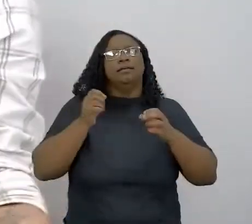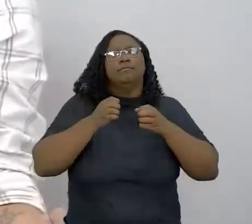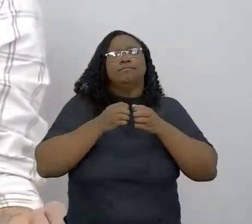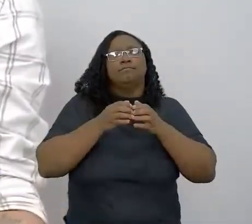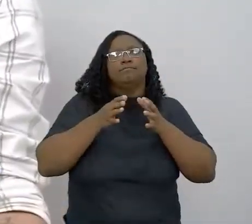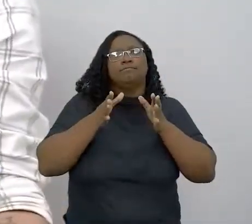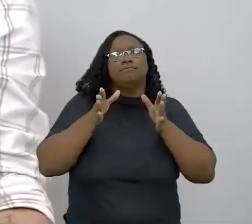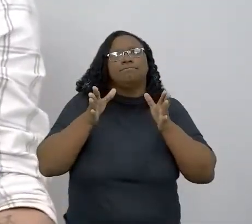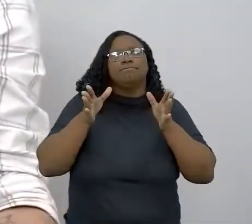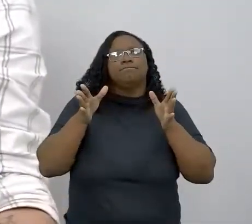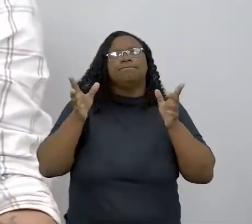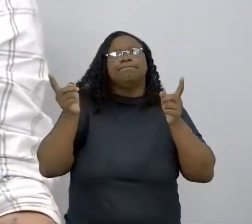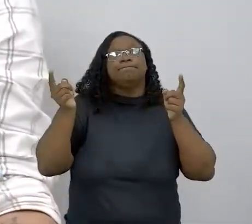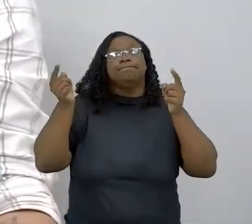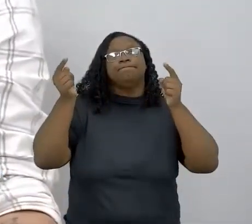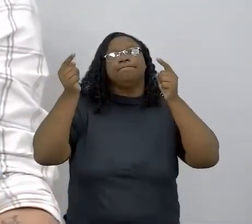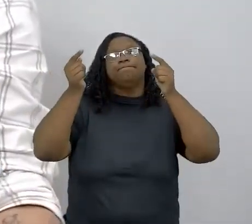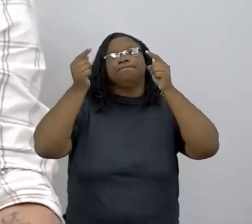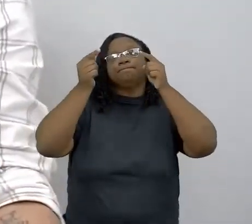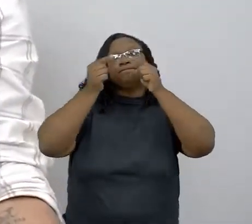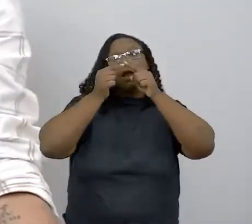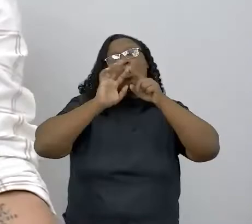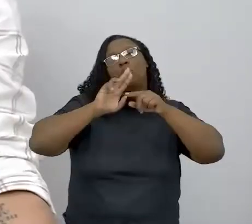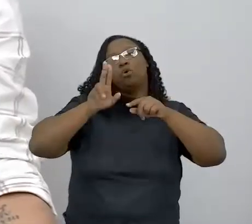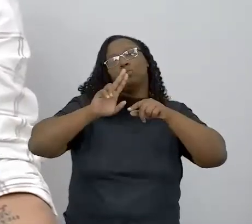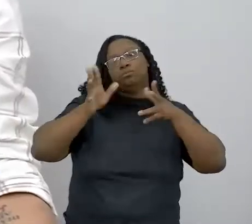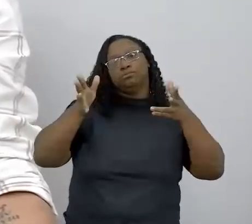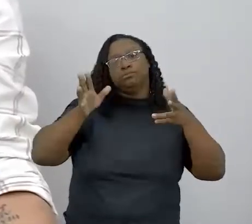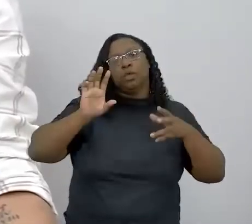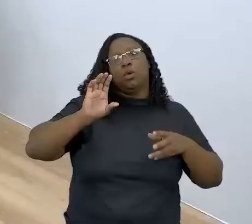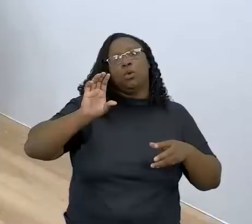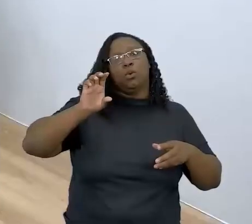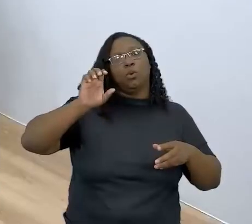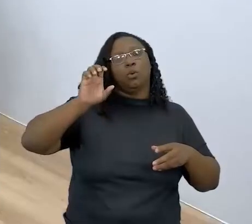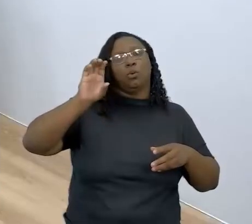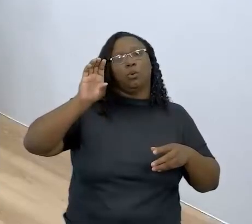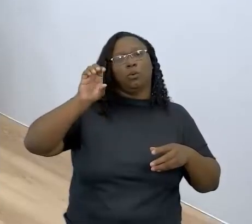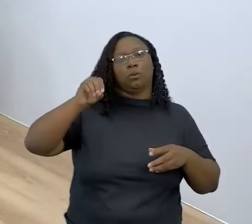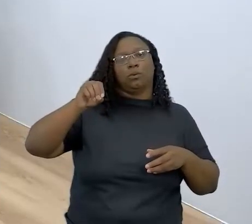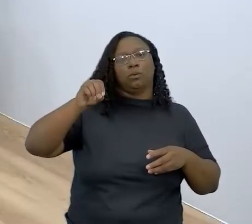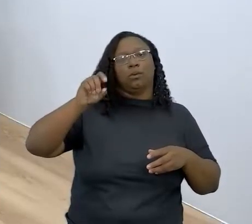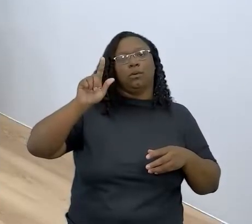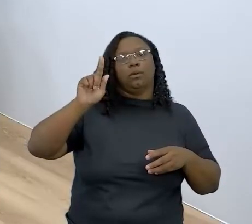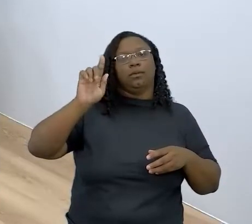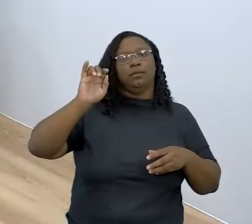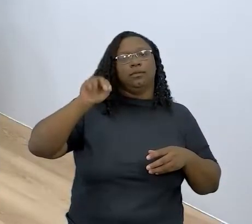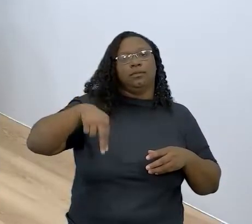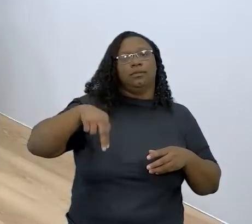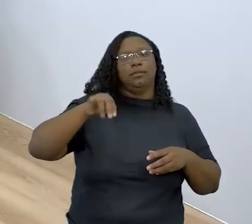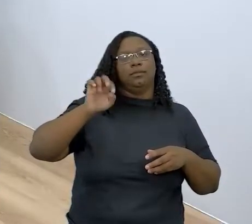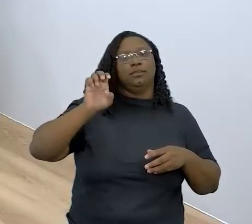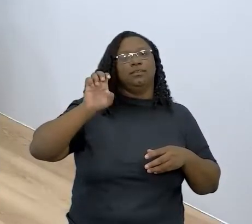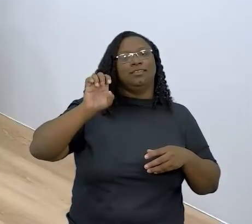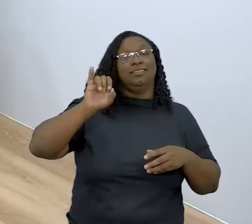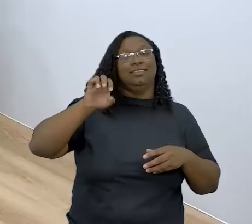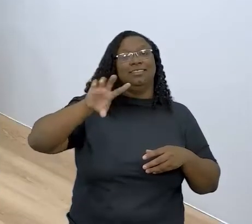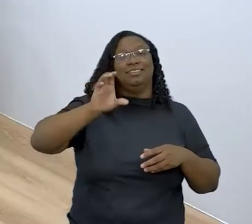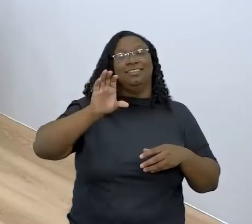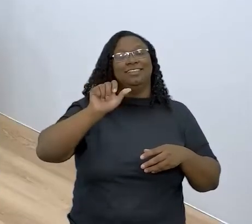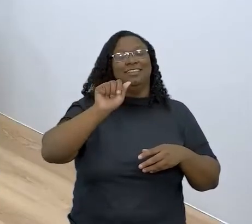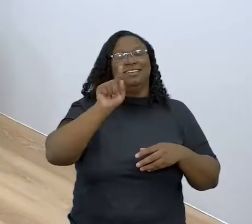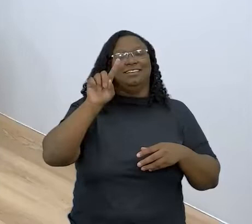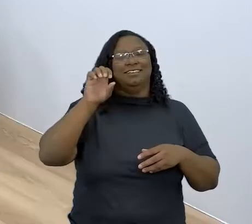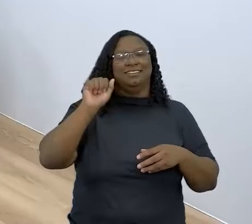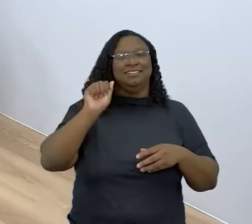Se chama cognição. Que é uma das características do empreendedor de sucesso. Cognição. Olha que legal. Você tem iniciativa, né? Você tem